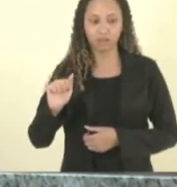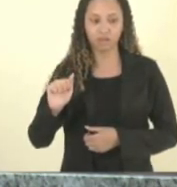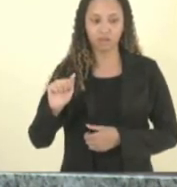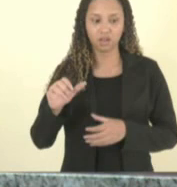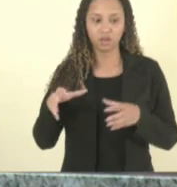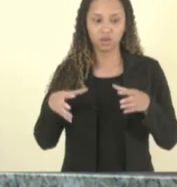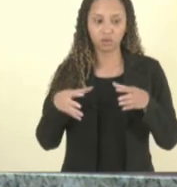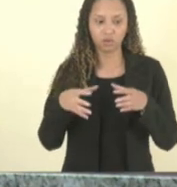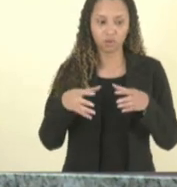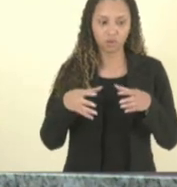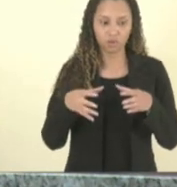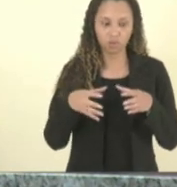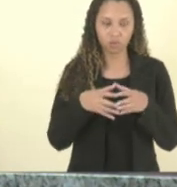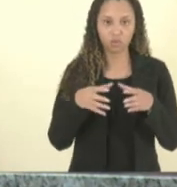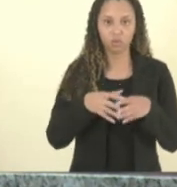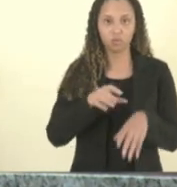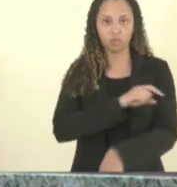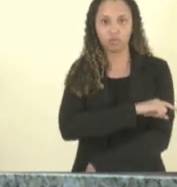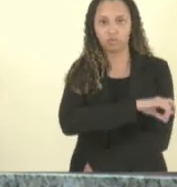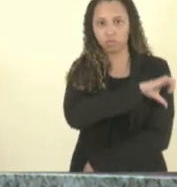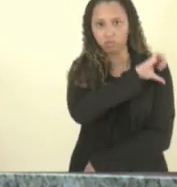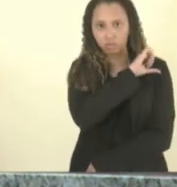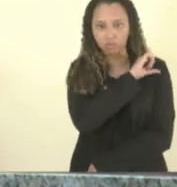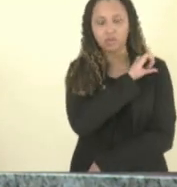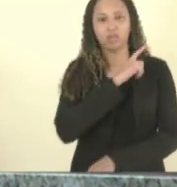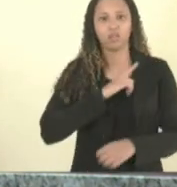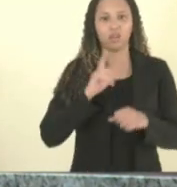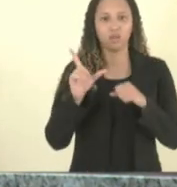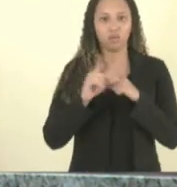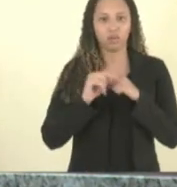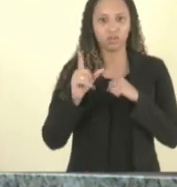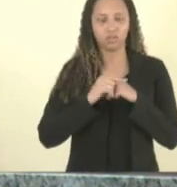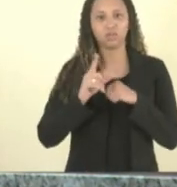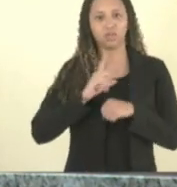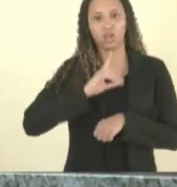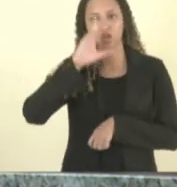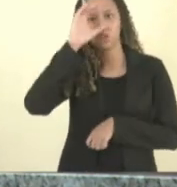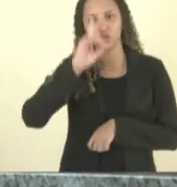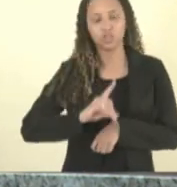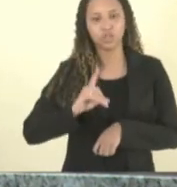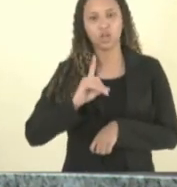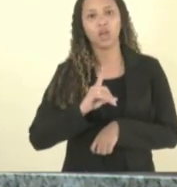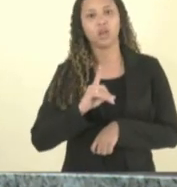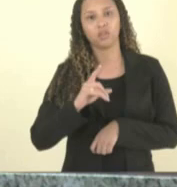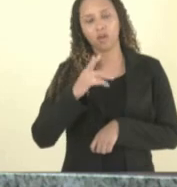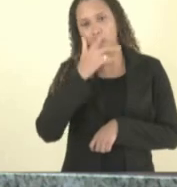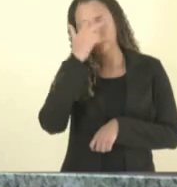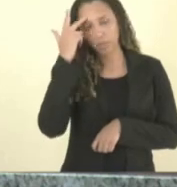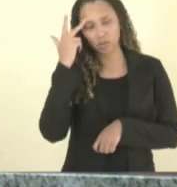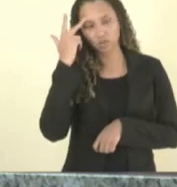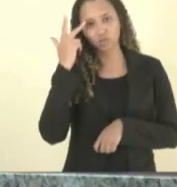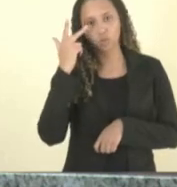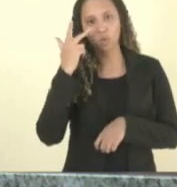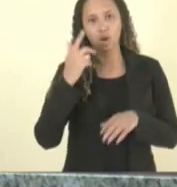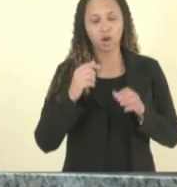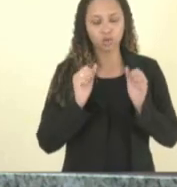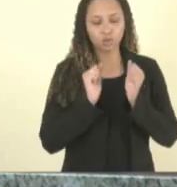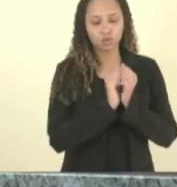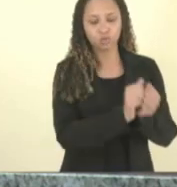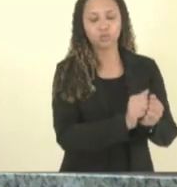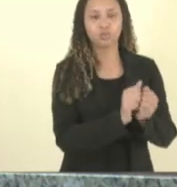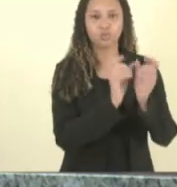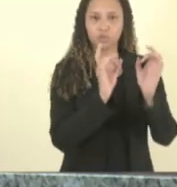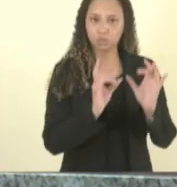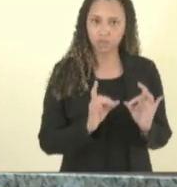comuns de um ensino regular nos termos do artigo tal terá direito a um acompanhamento especializado por um profissional